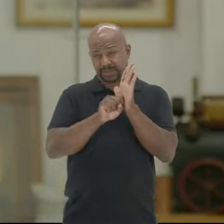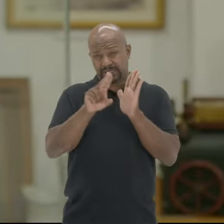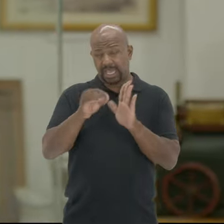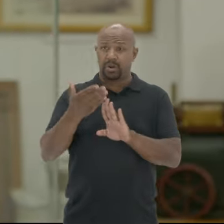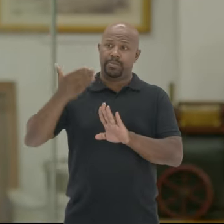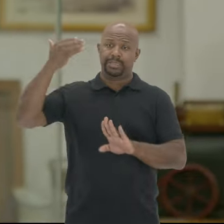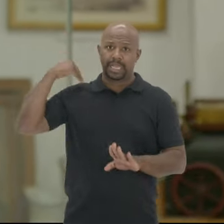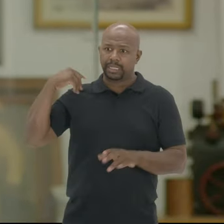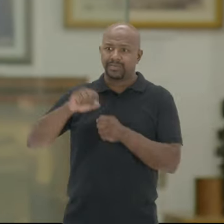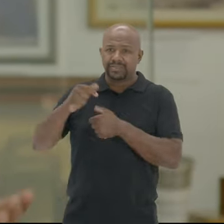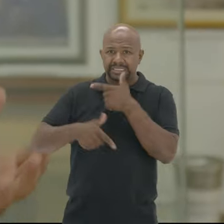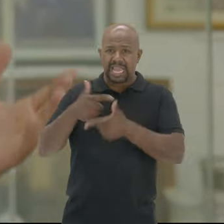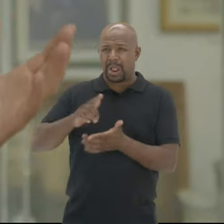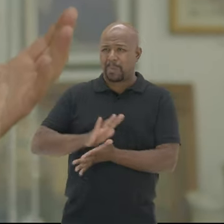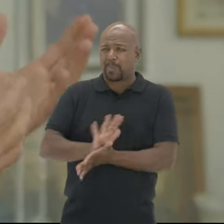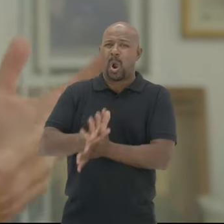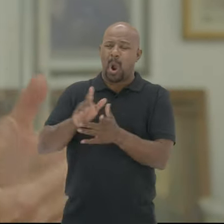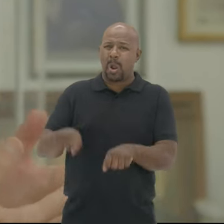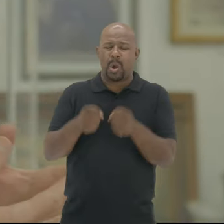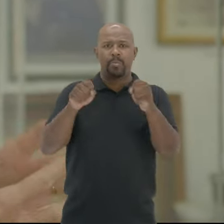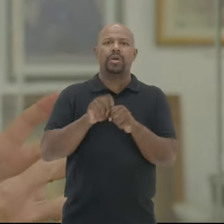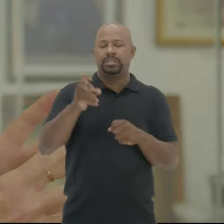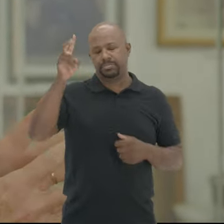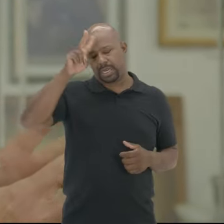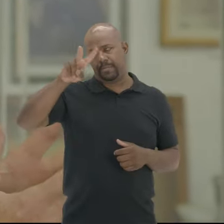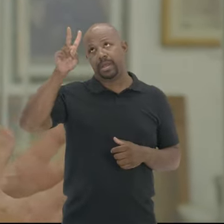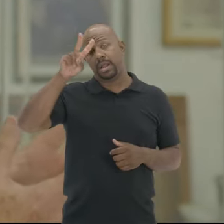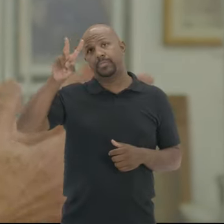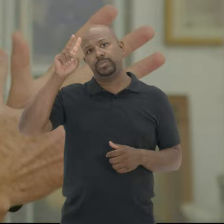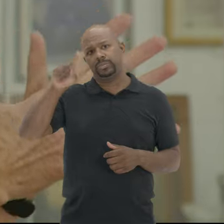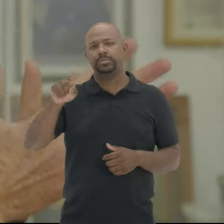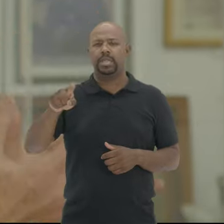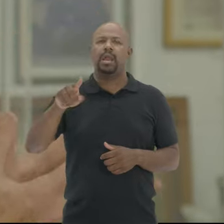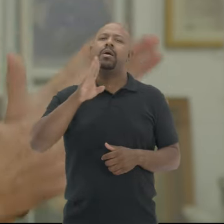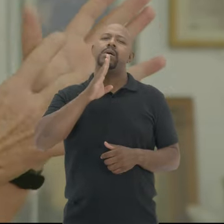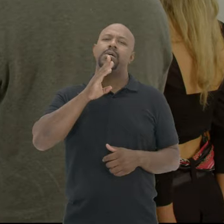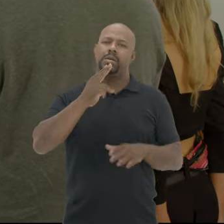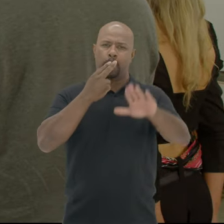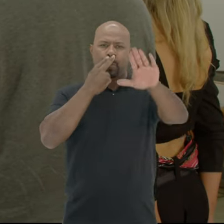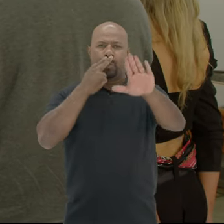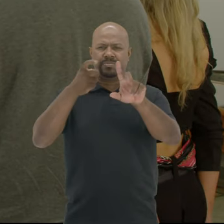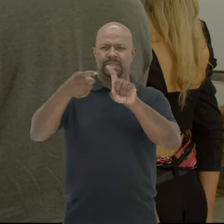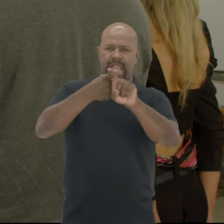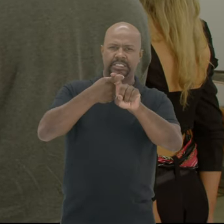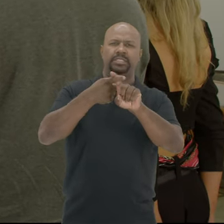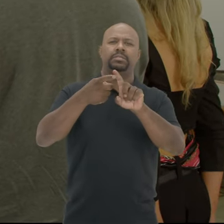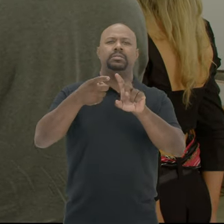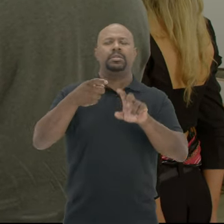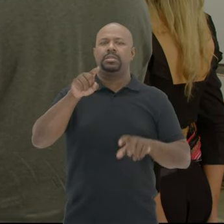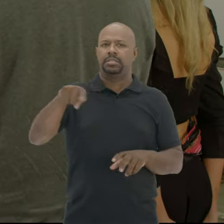século passado Fizeram aquilo que fizeram lá Nós sempre lembramos O nazismo Há uma